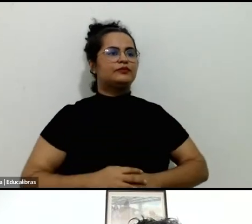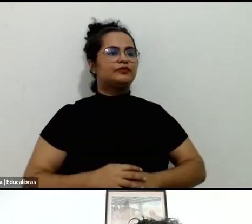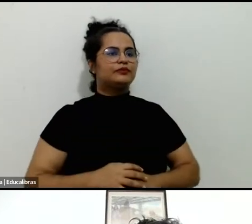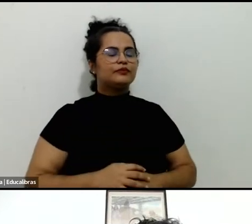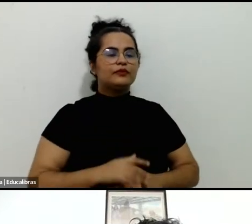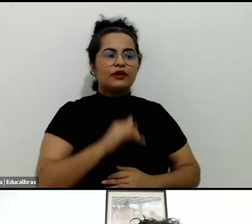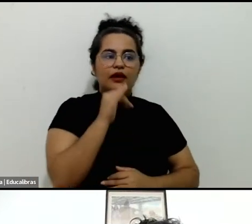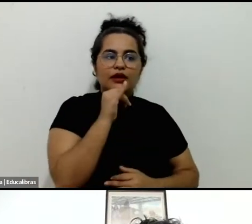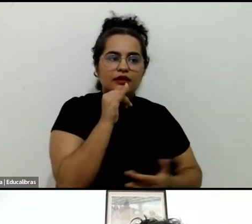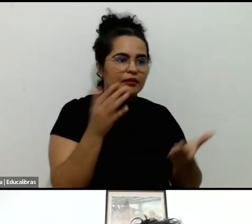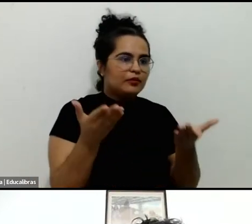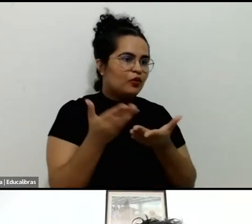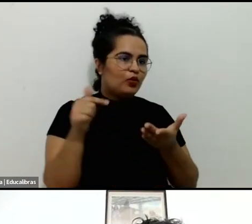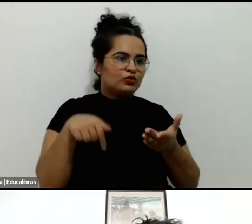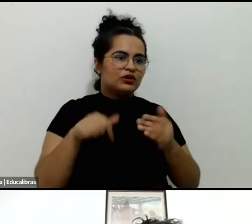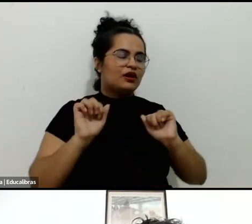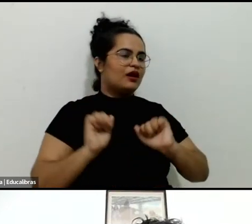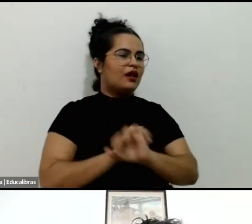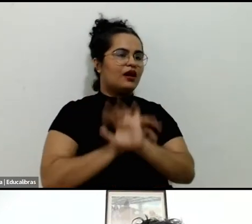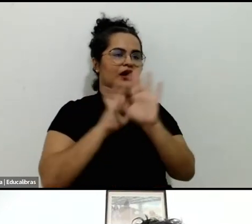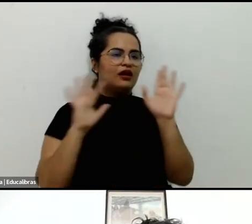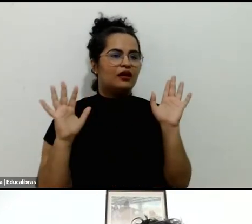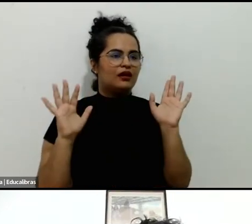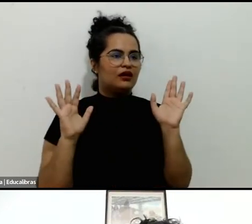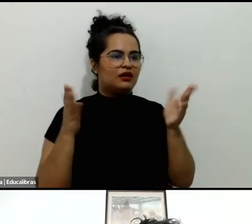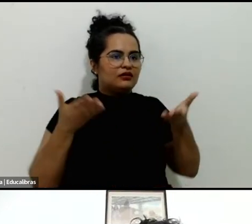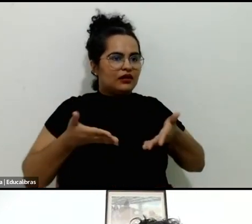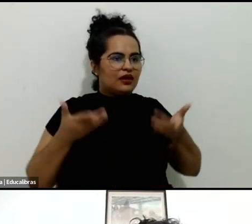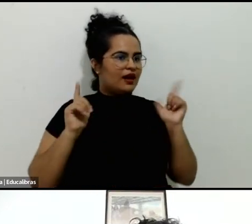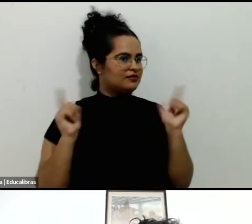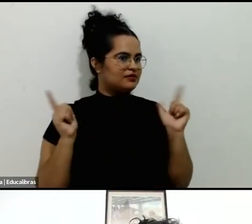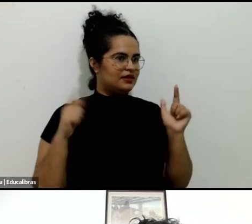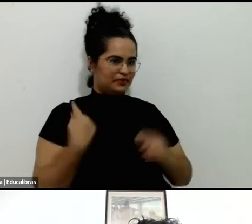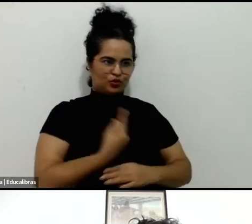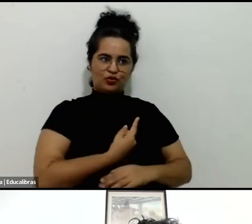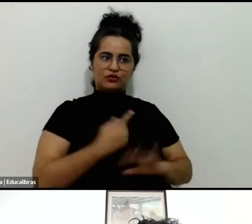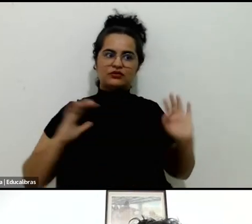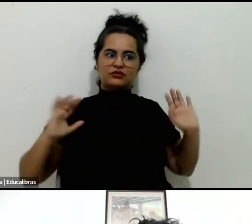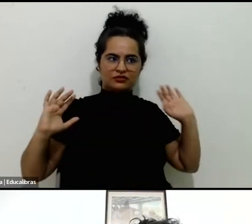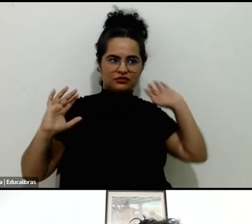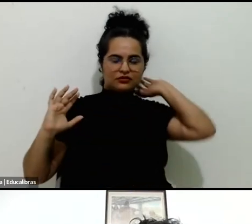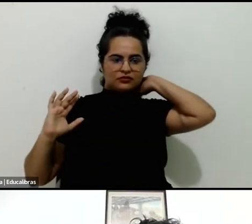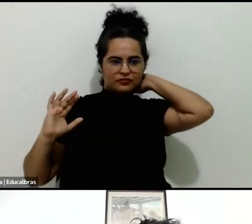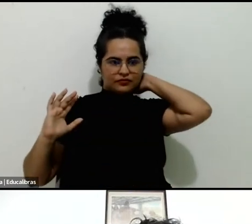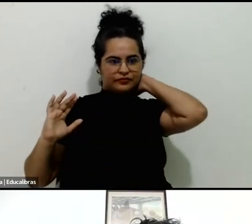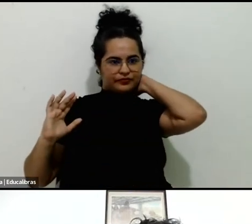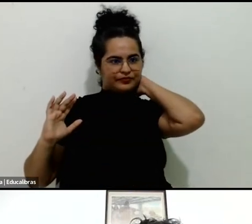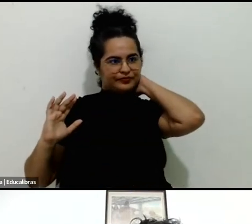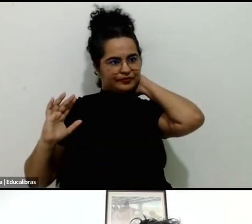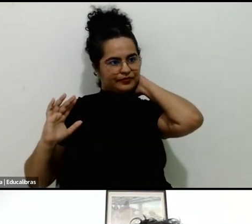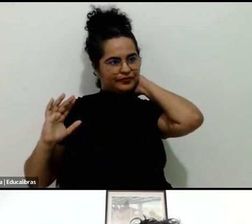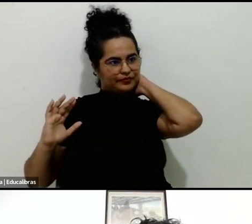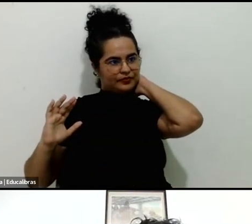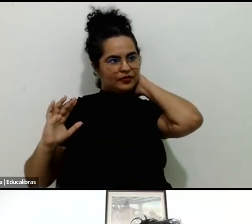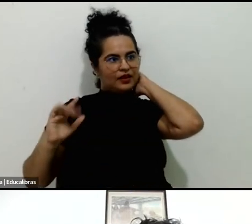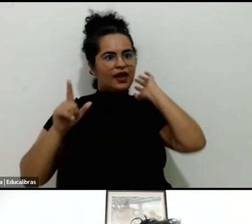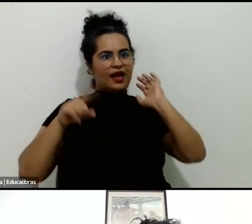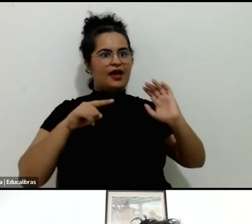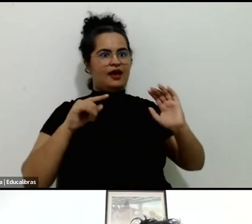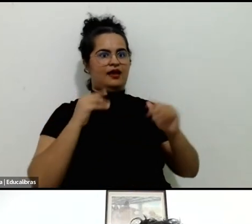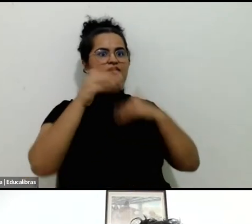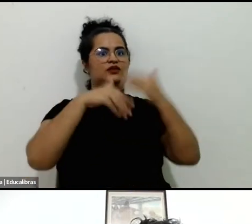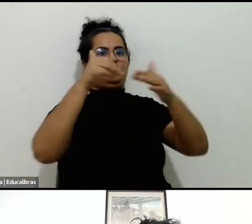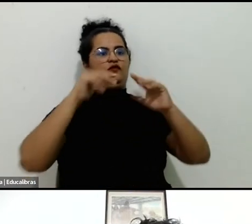exemplo, claro, porque isso aqui, para nós, é lazer. Nós estamos aqui em uma dimensão de desenvolvimento humano,